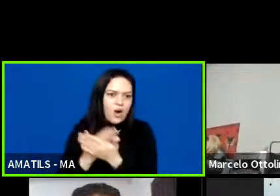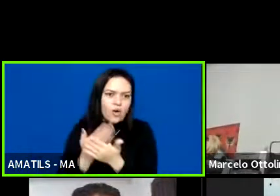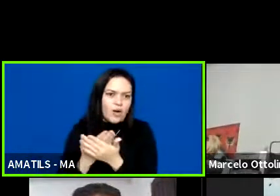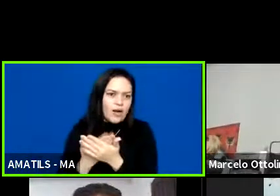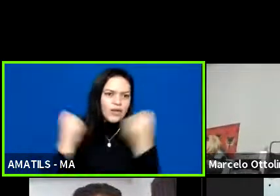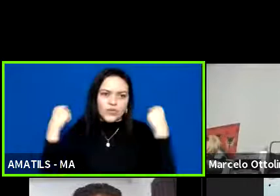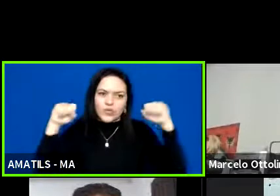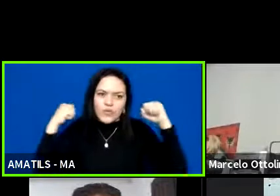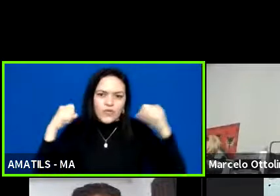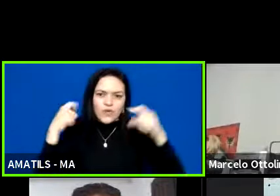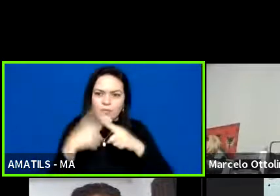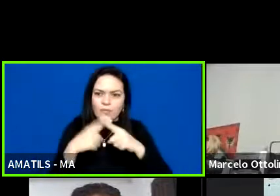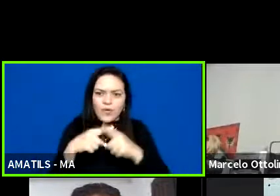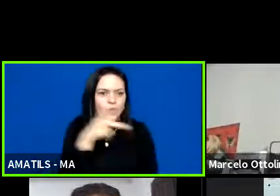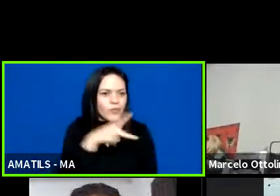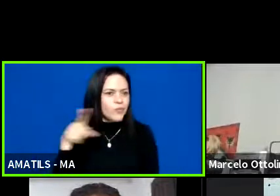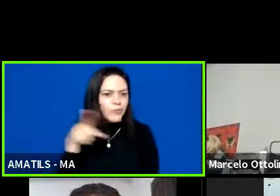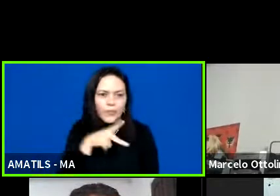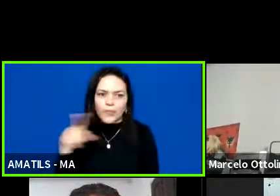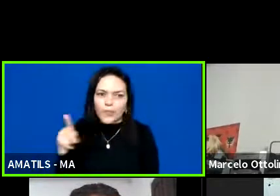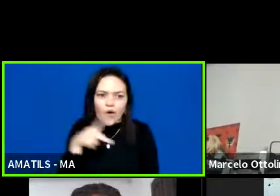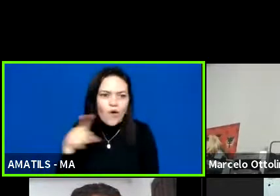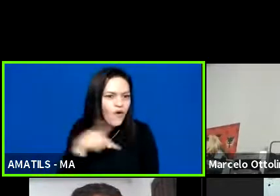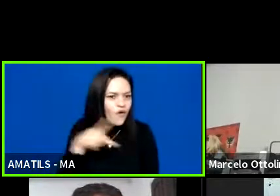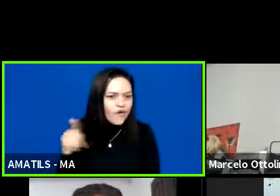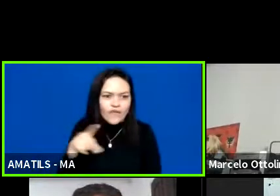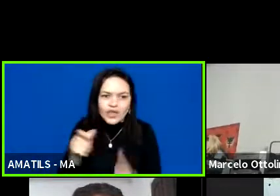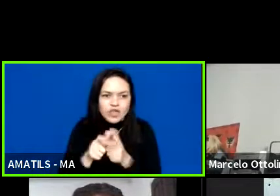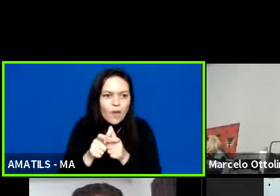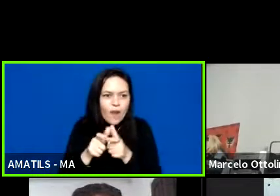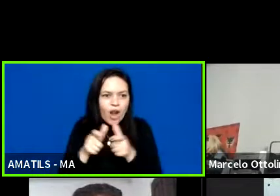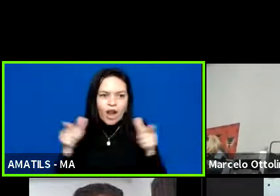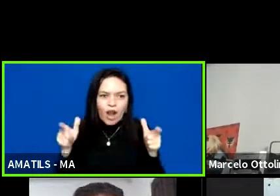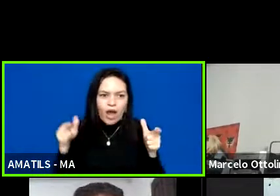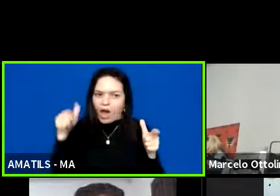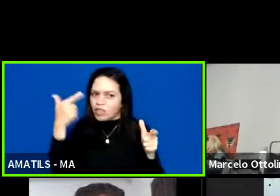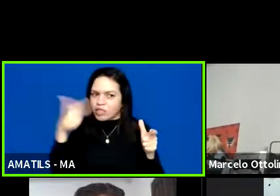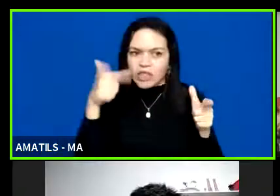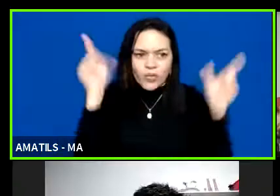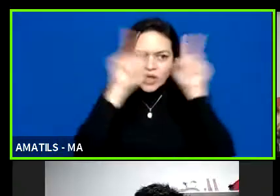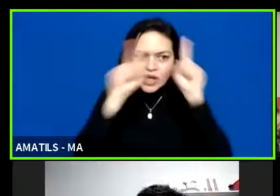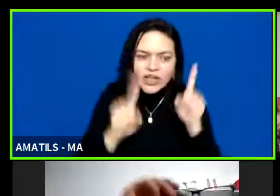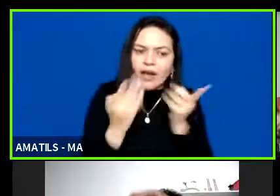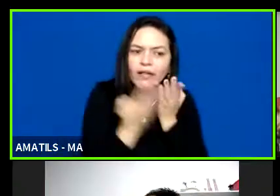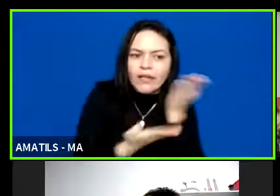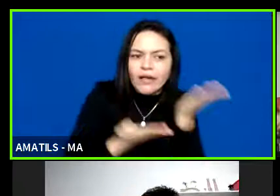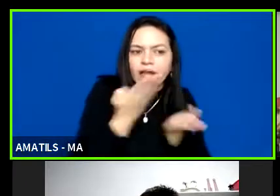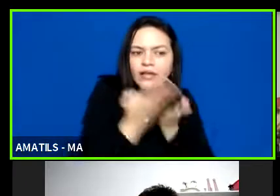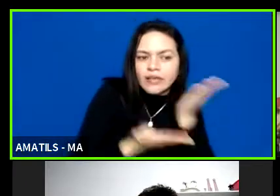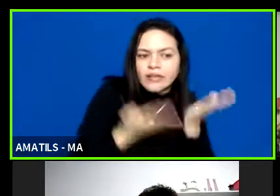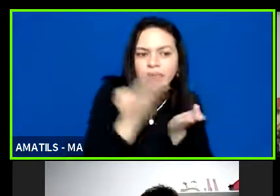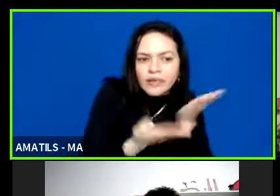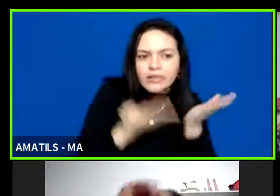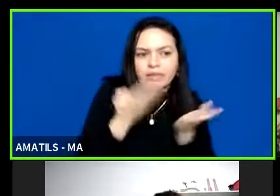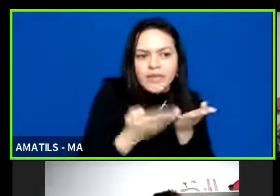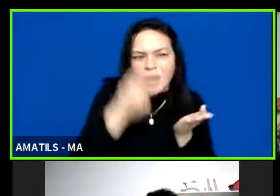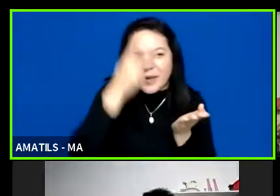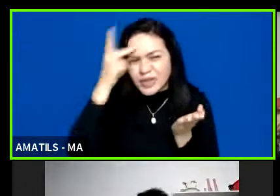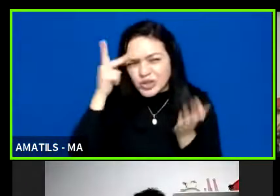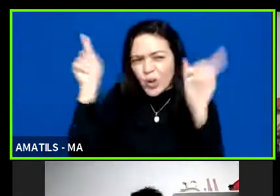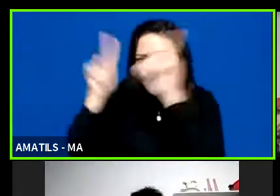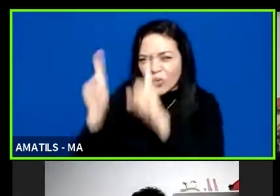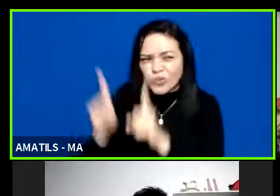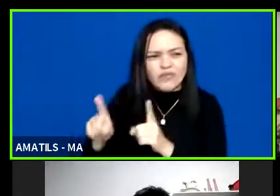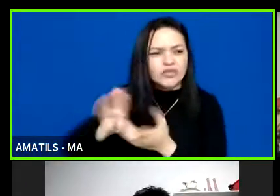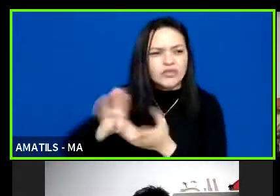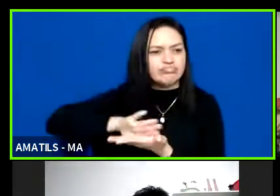afinal de contas, têm na sua maioria estudantes que não têm deficiência. E atender naquele momento o estudante com deficiência seria relegar